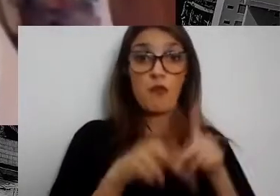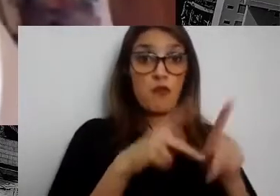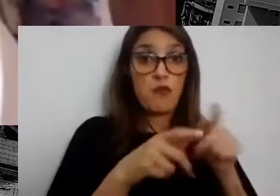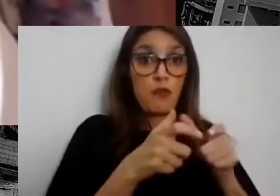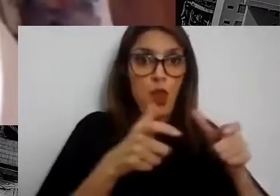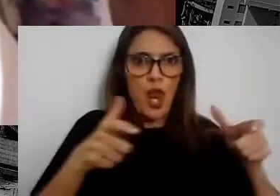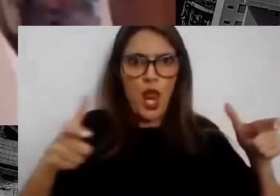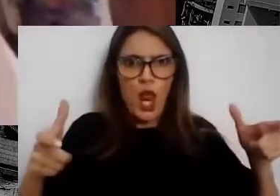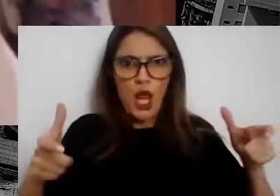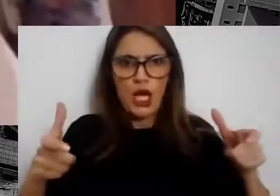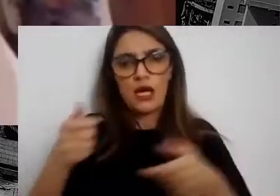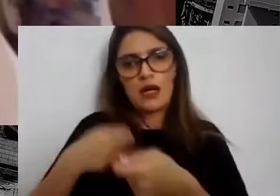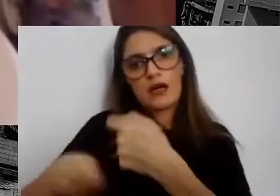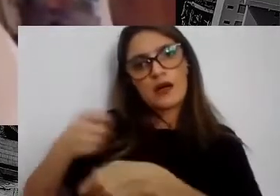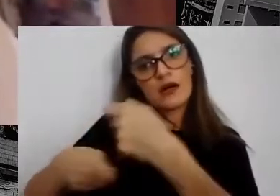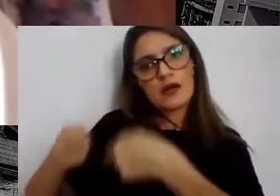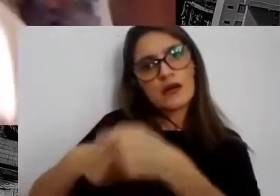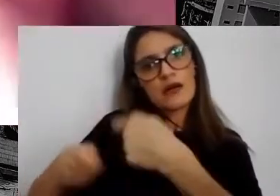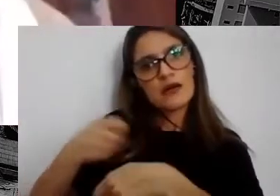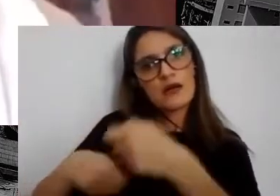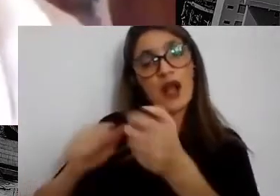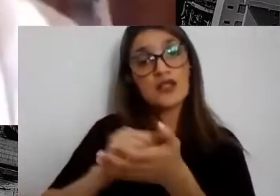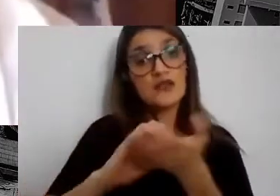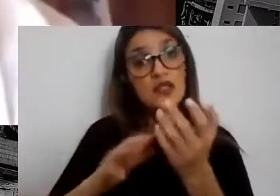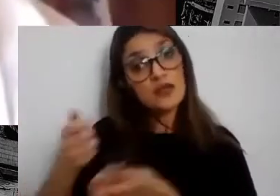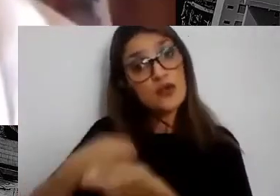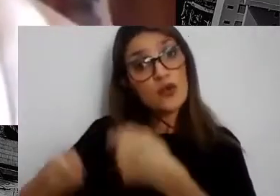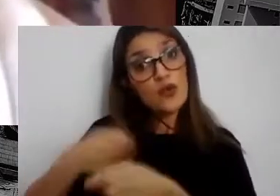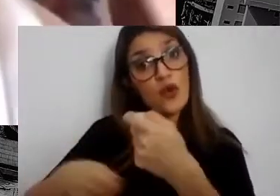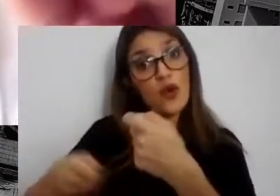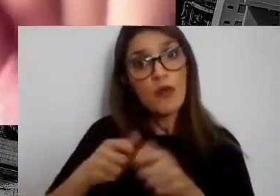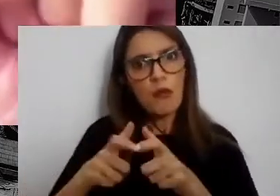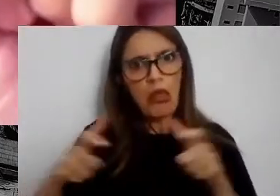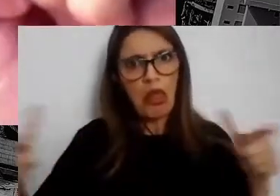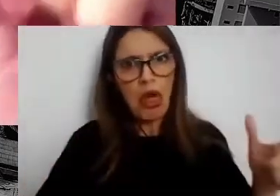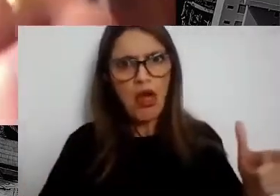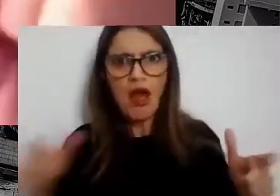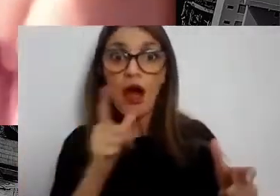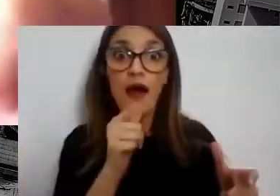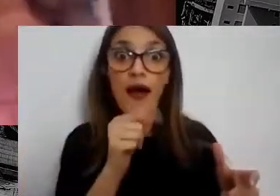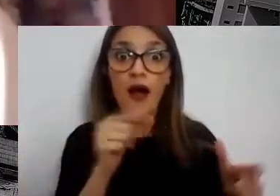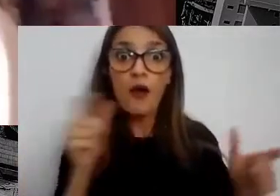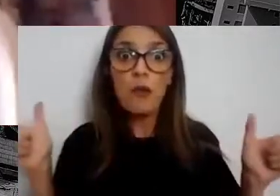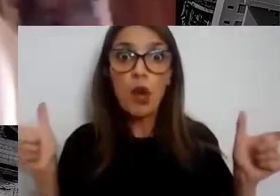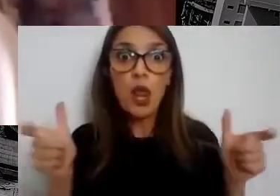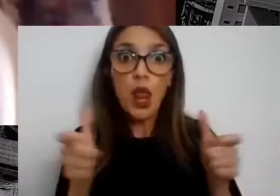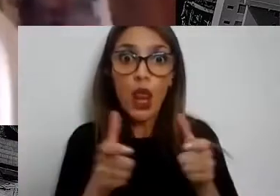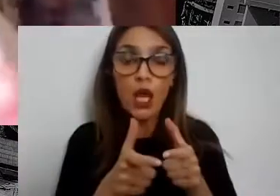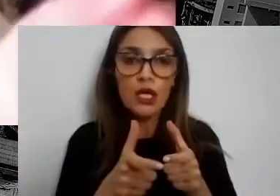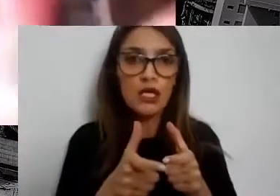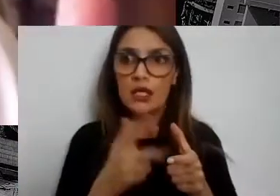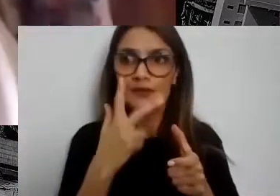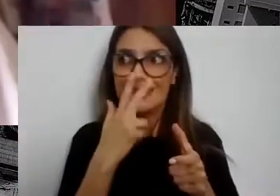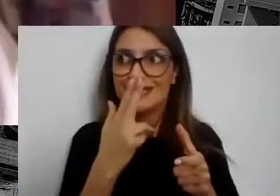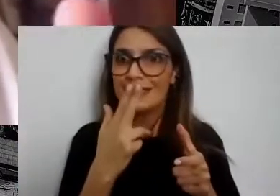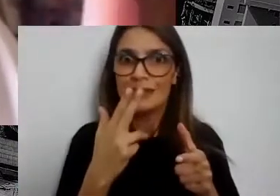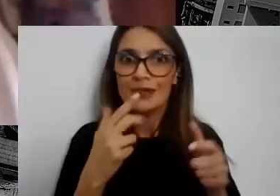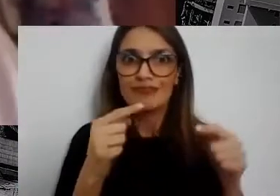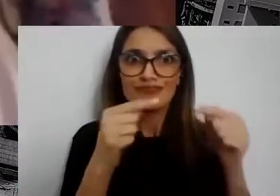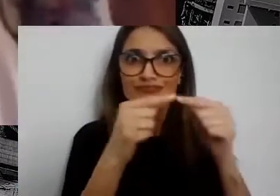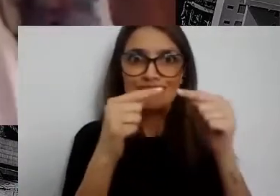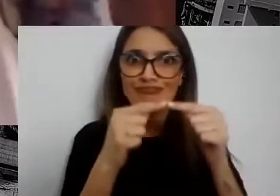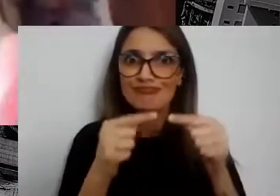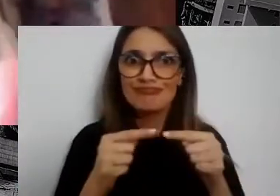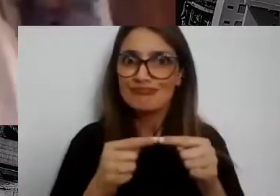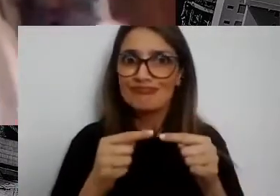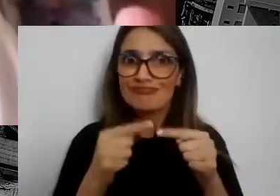econômica relacionado à mudança climática e aumento da demanda da água. E a gente percebe que as coisas não casam. Então, tem um papel também do